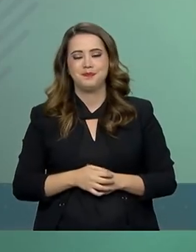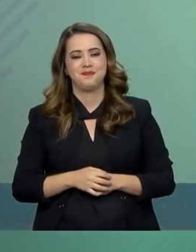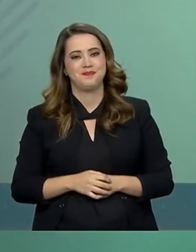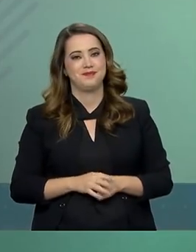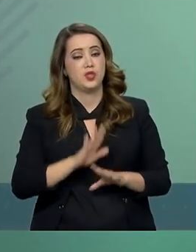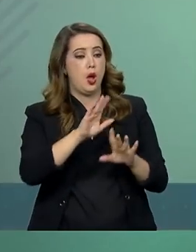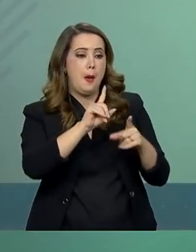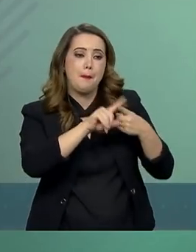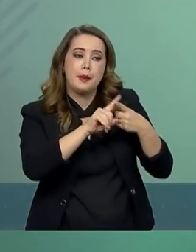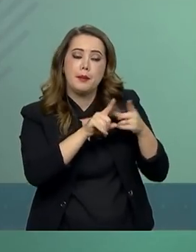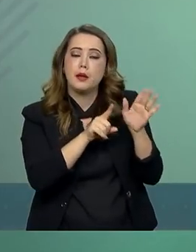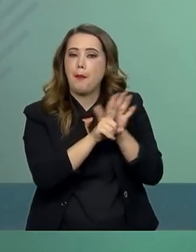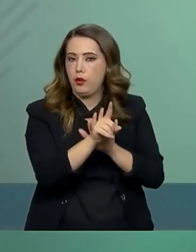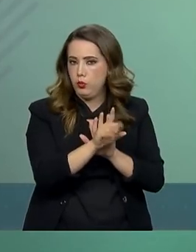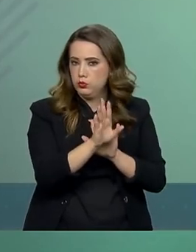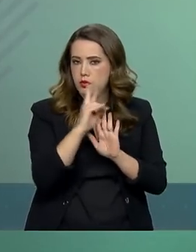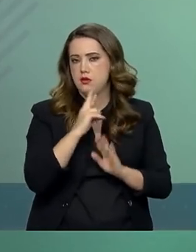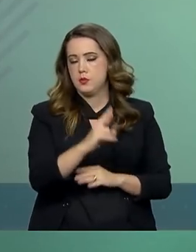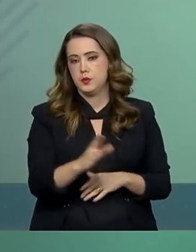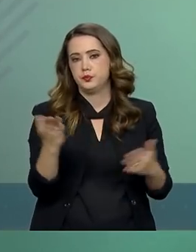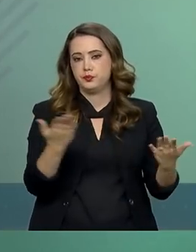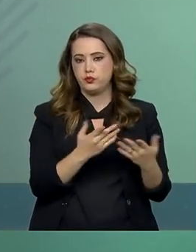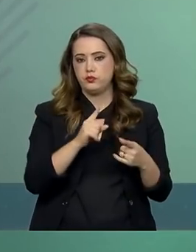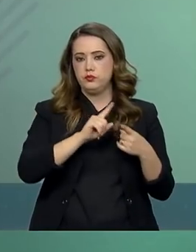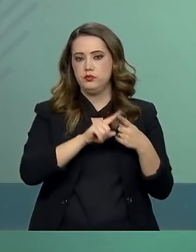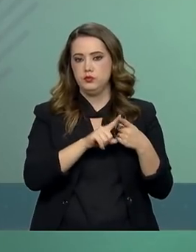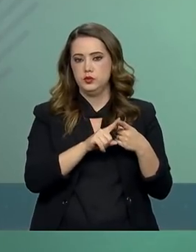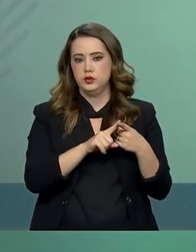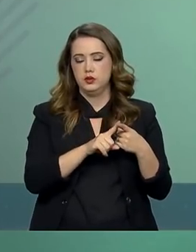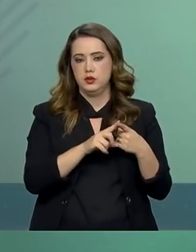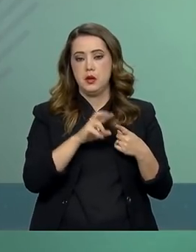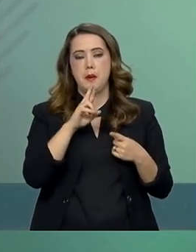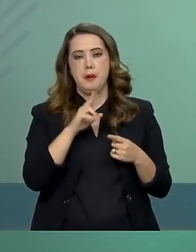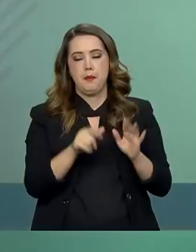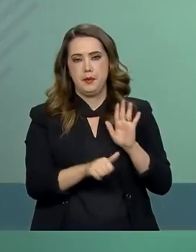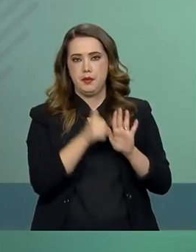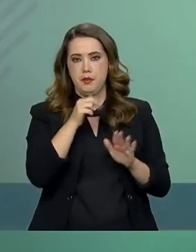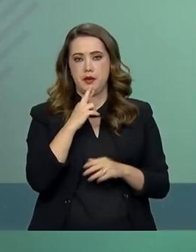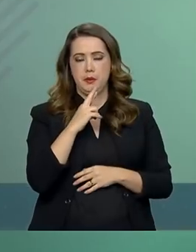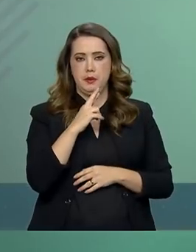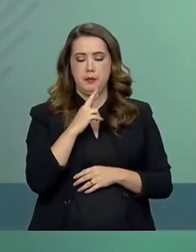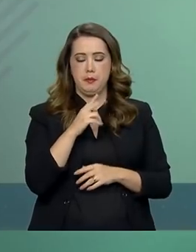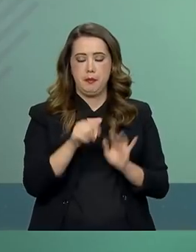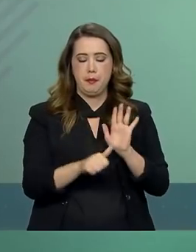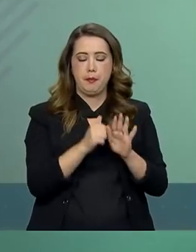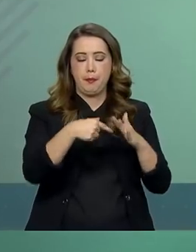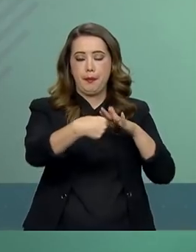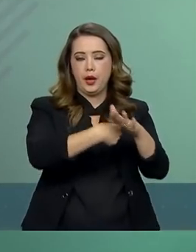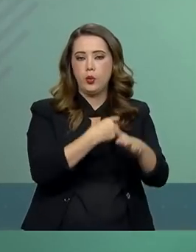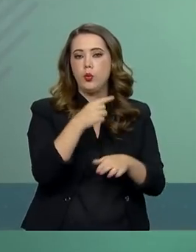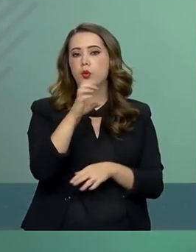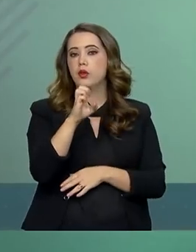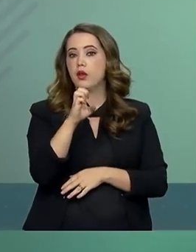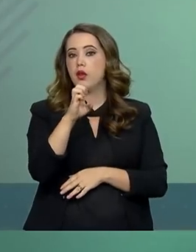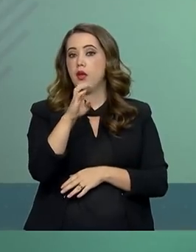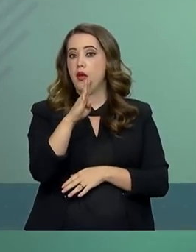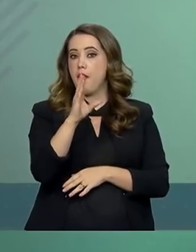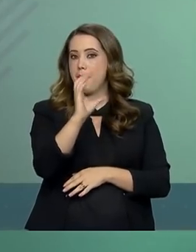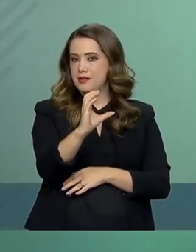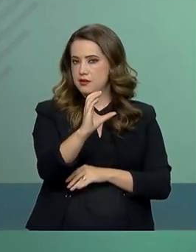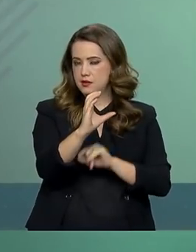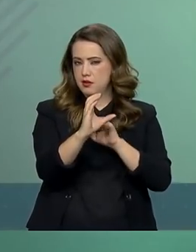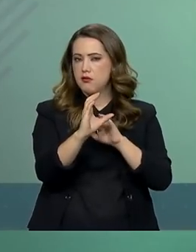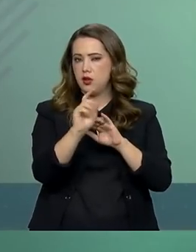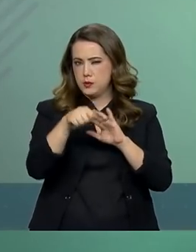Esse assunto faz parte, sua primeira pergunta foi EBC, confere. Esse assunto faz parte do estudo mais amplo